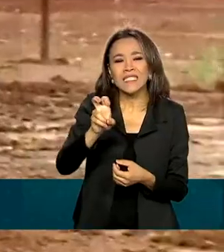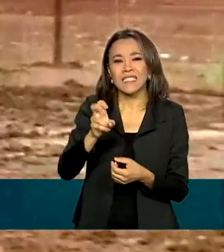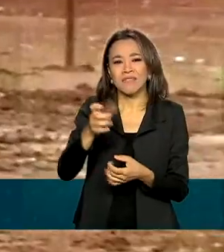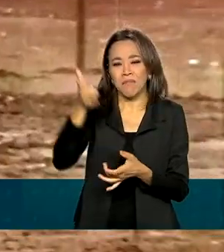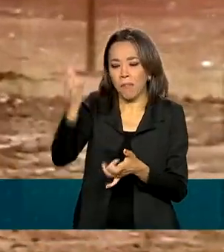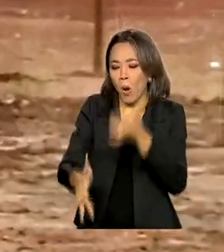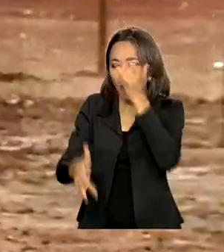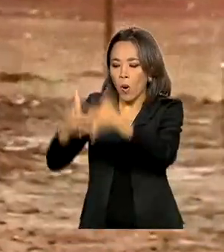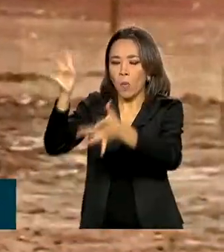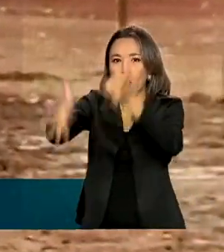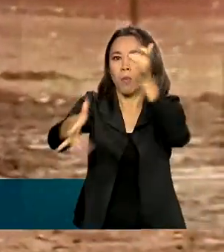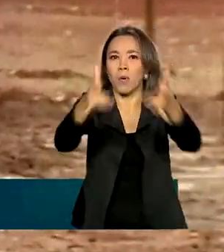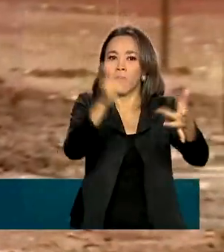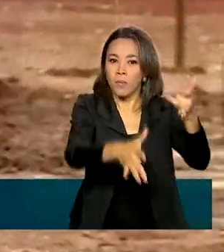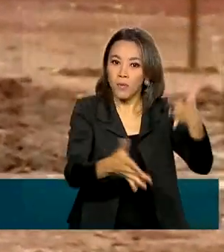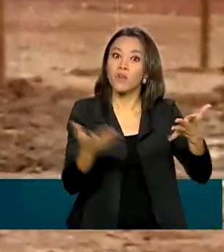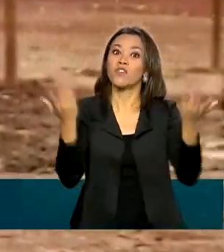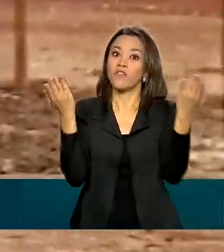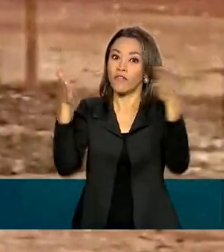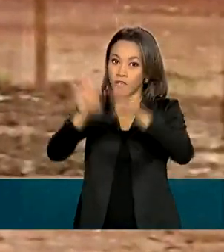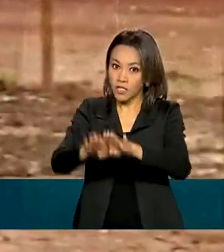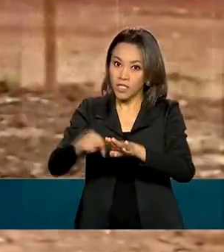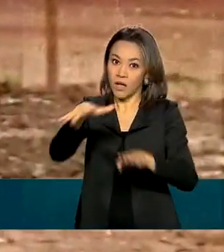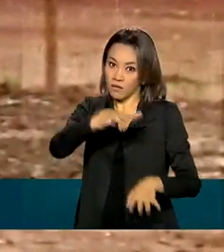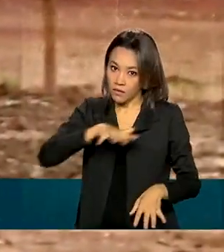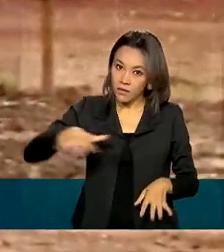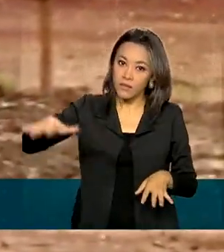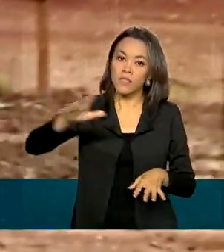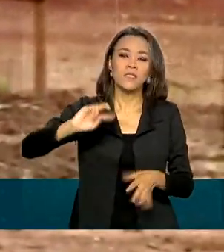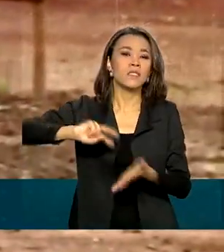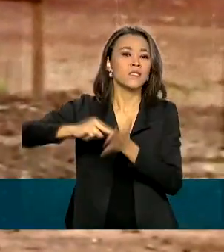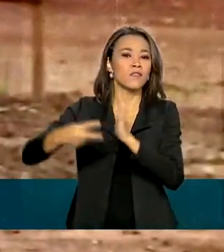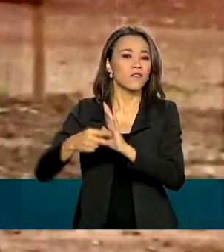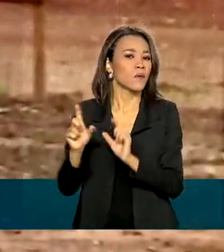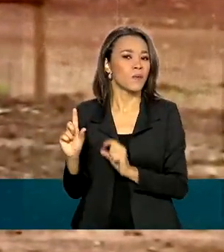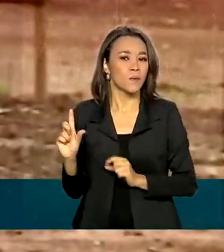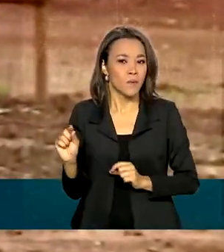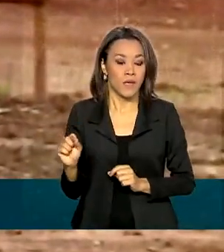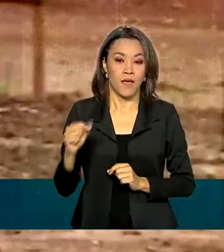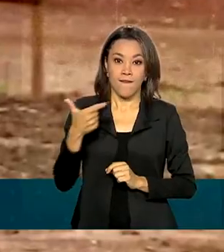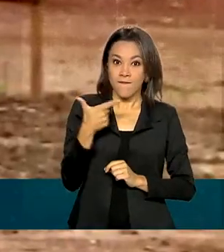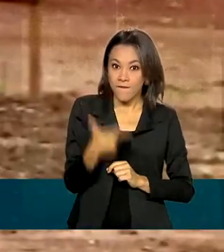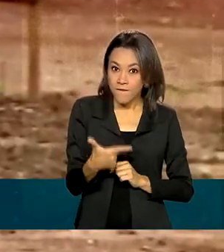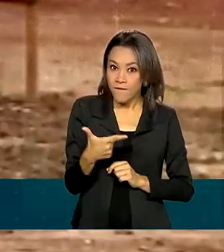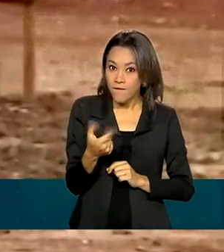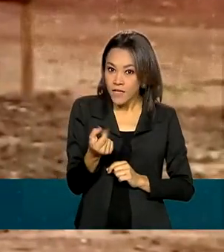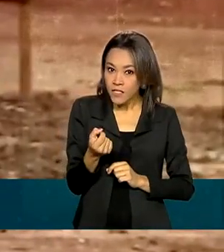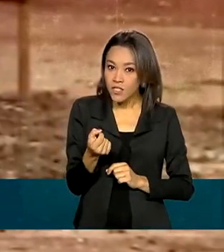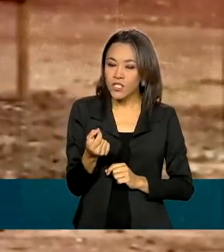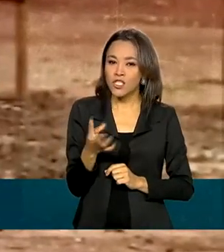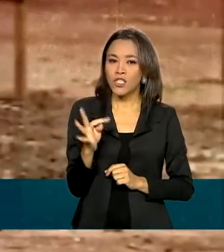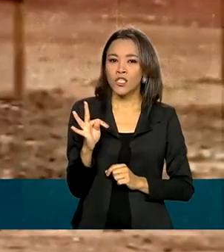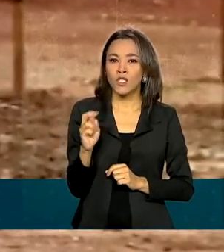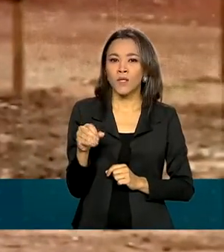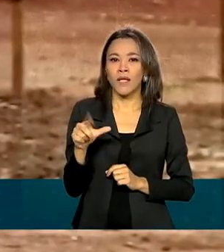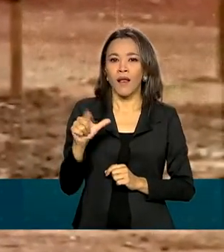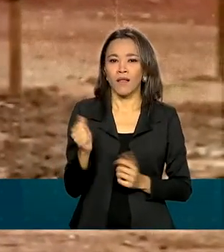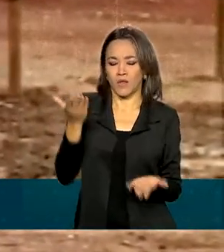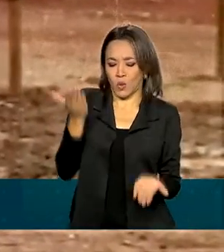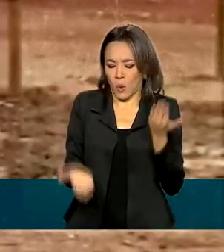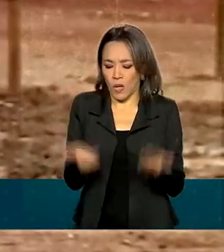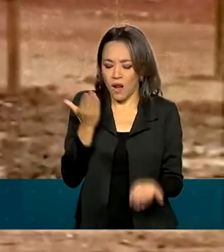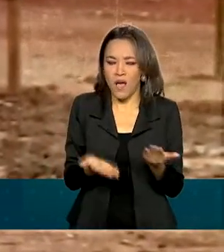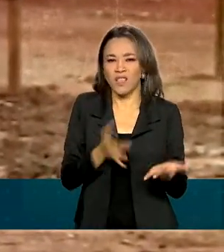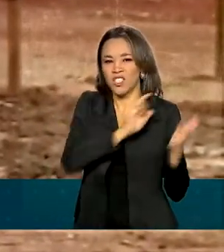lixo a céu aberto, que foram fechados na região, significa que pelo menos 20 toneladas semanais de